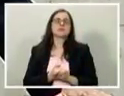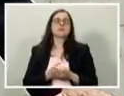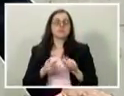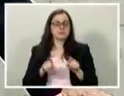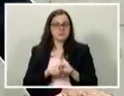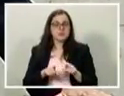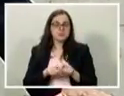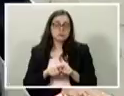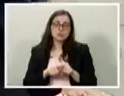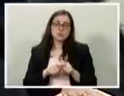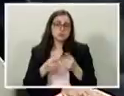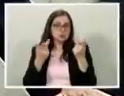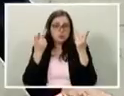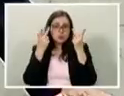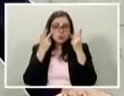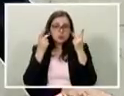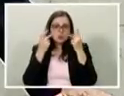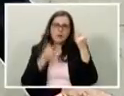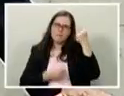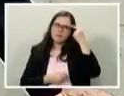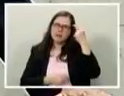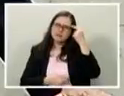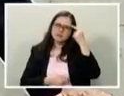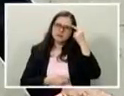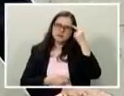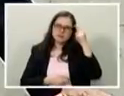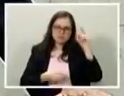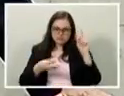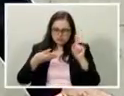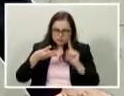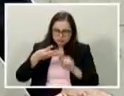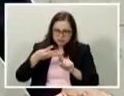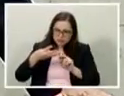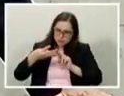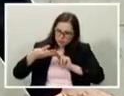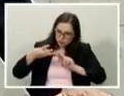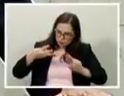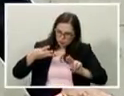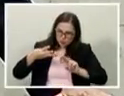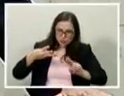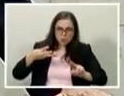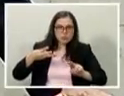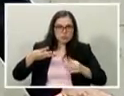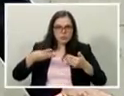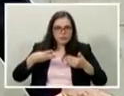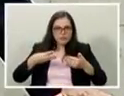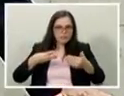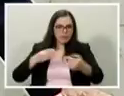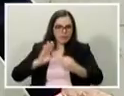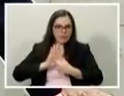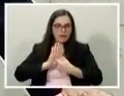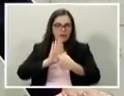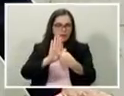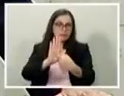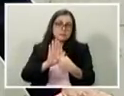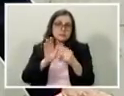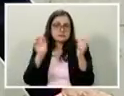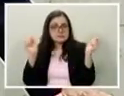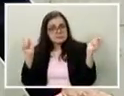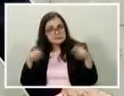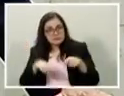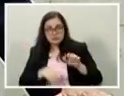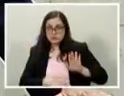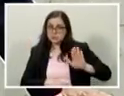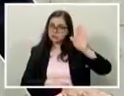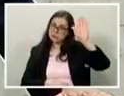absolutamente natural imaginar que o terceiro nome que se apresentava ou que era possível de ser